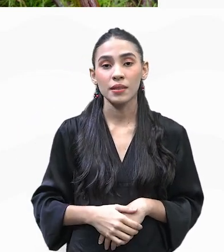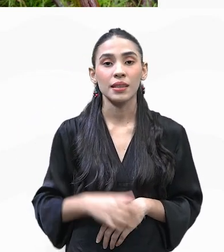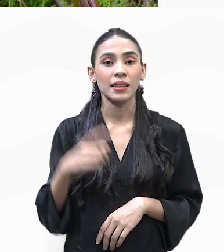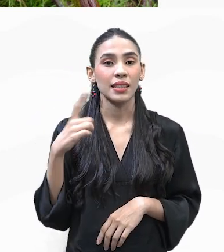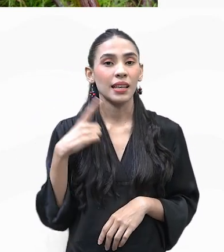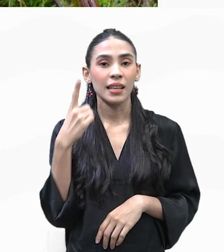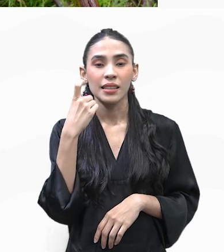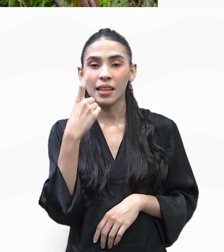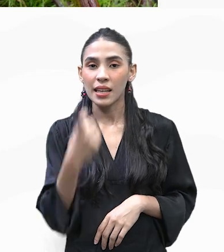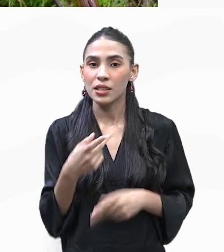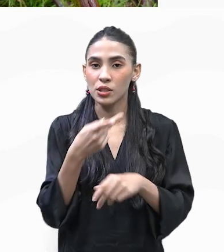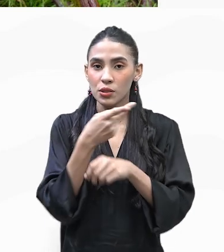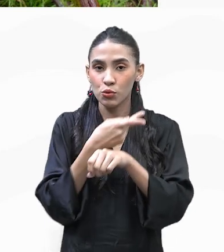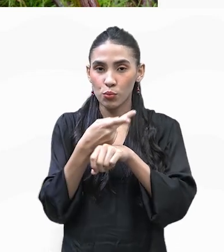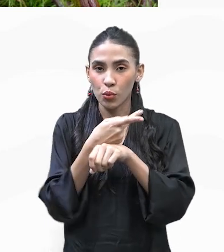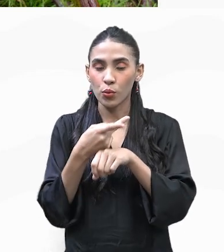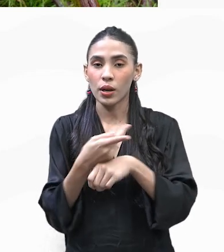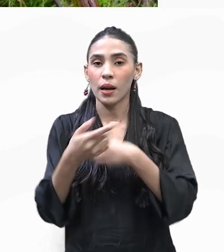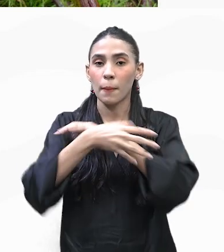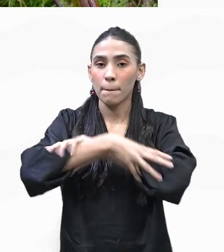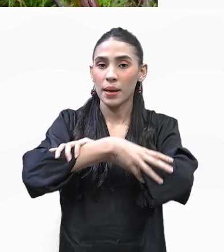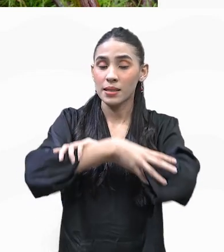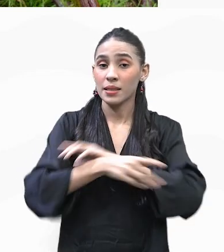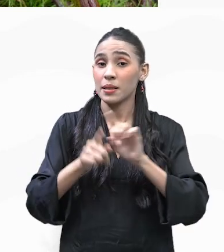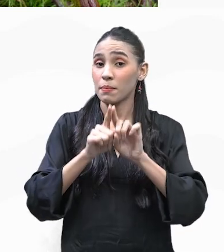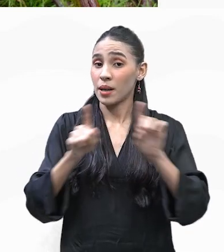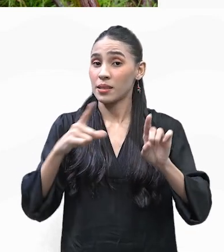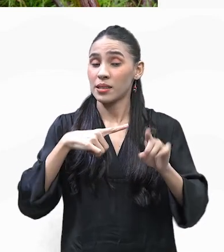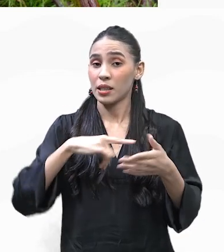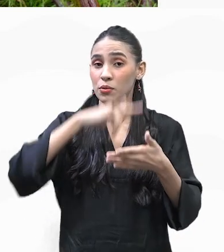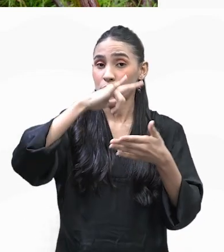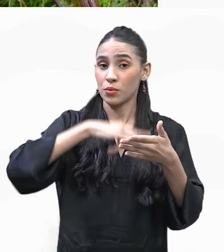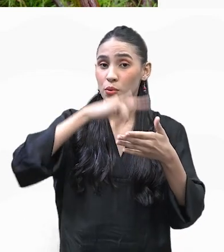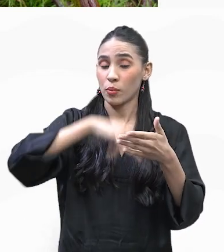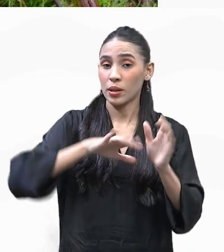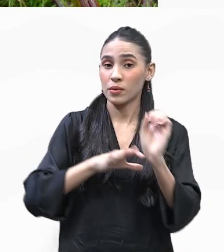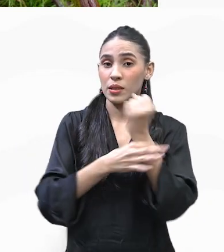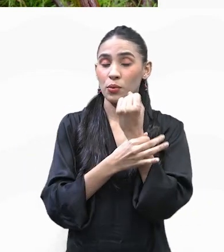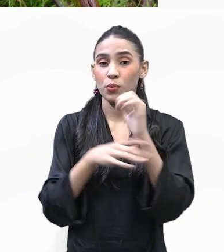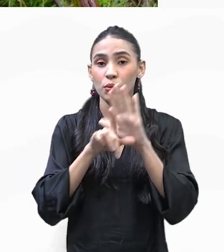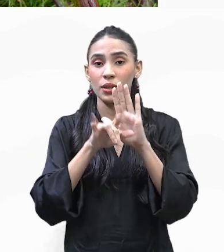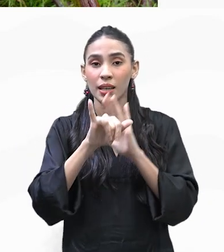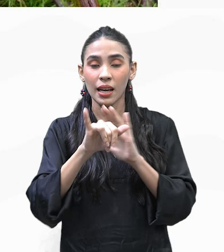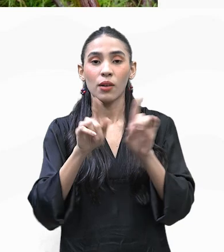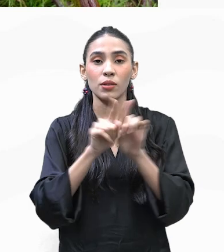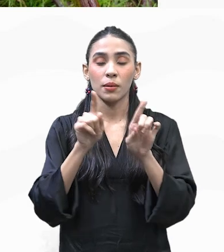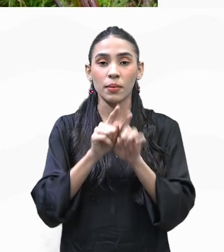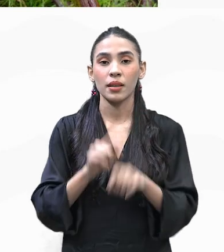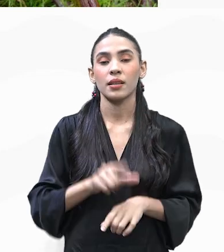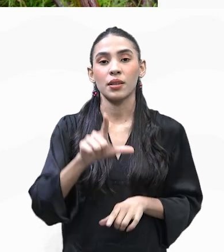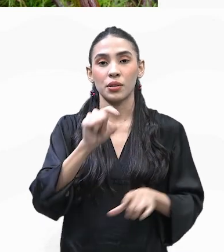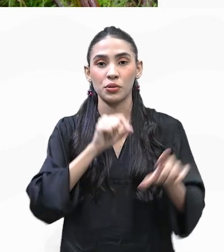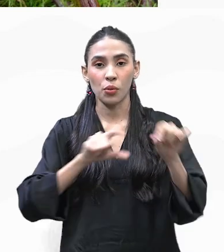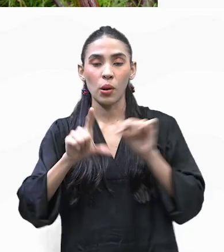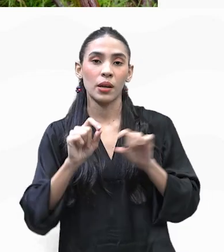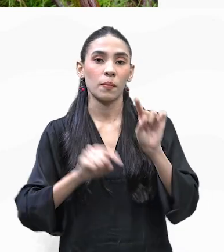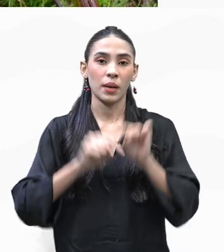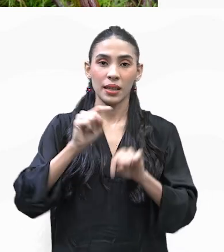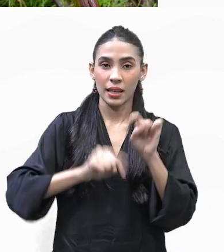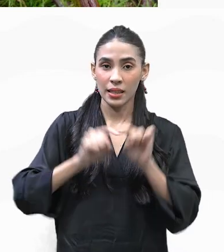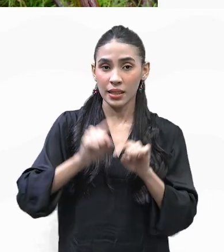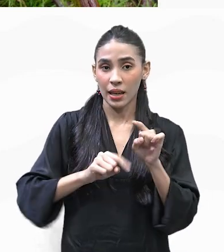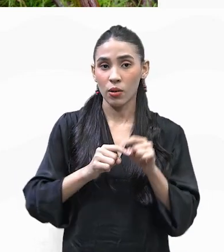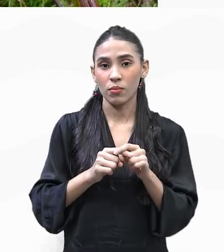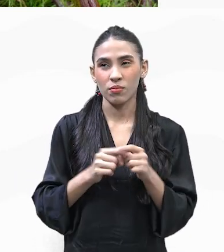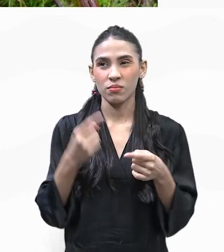essas parcerias, mas que seja tudo normalizado. A questão de selecionar o produto também.